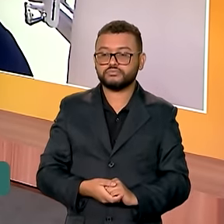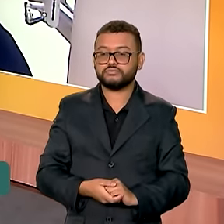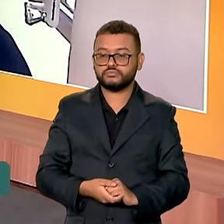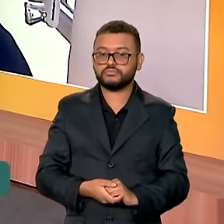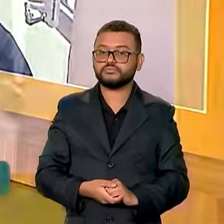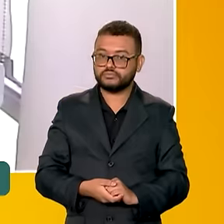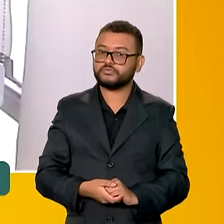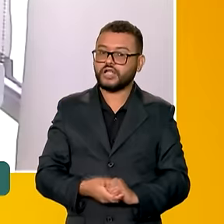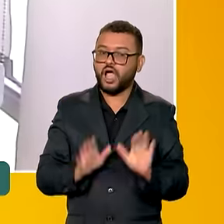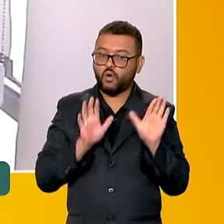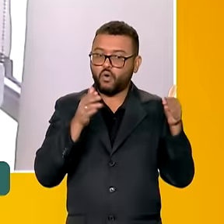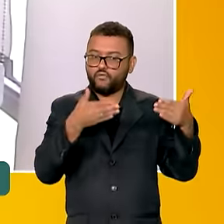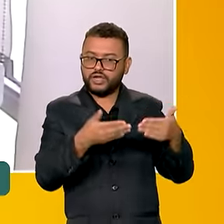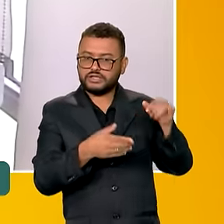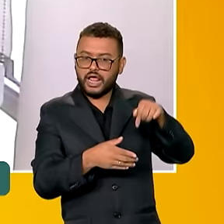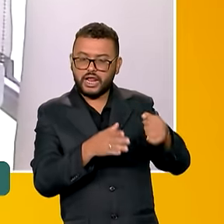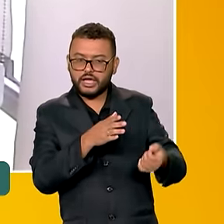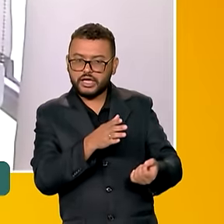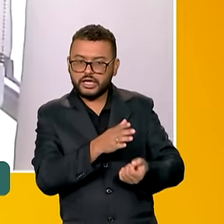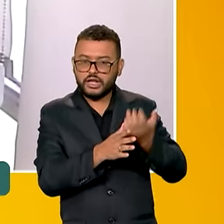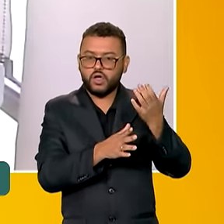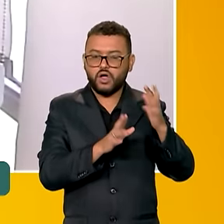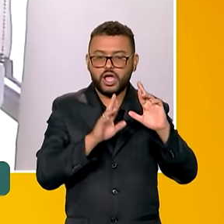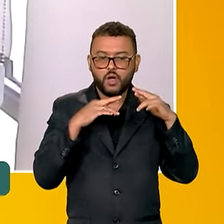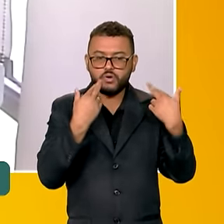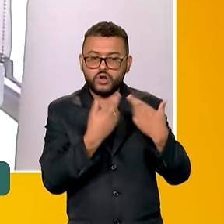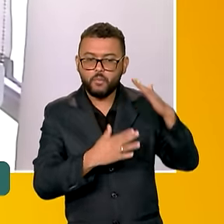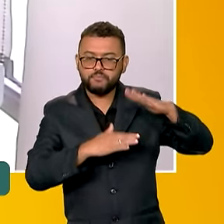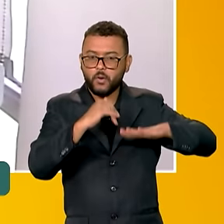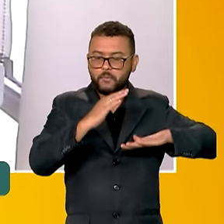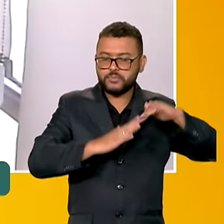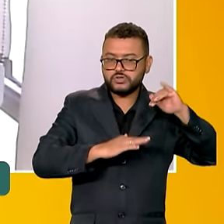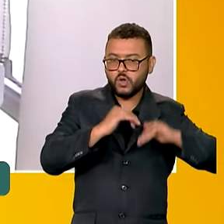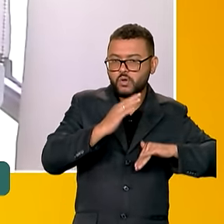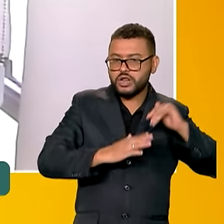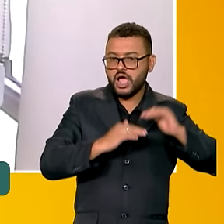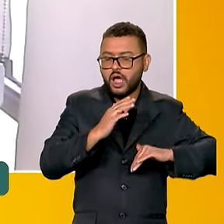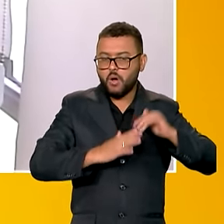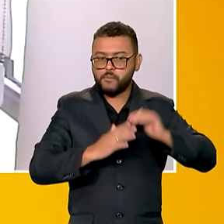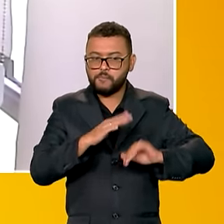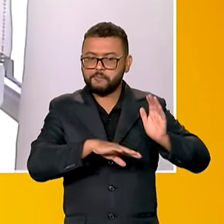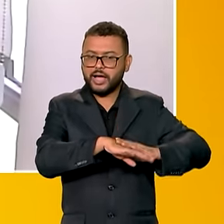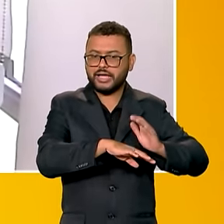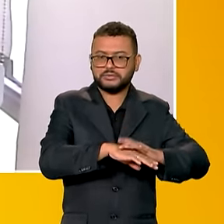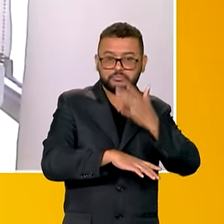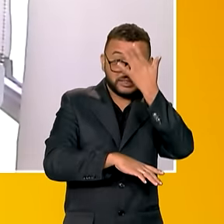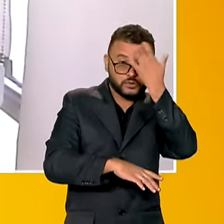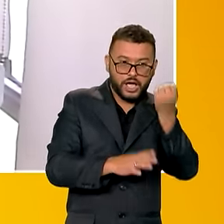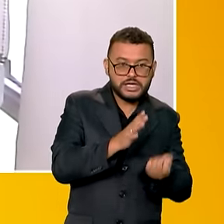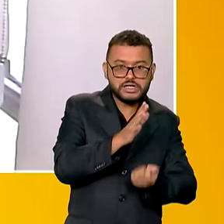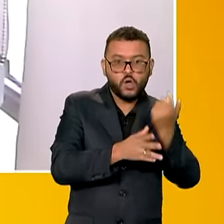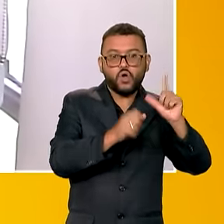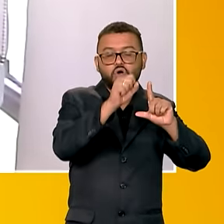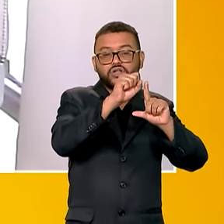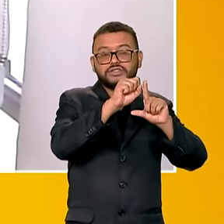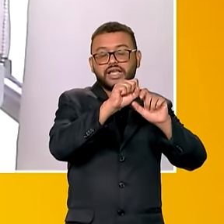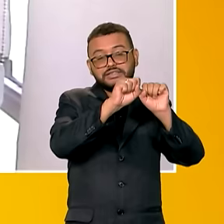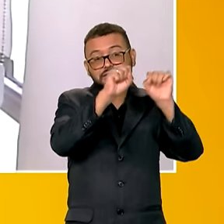Sim, essa conferência, ela reúne profissionais que utilizam sistemas de informação